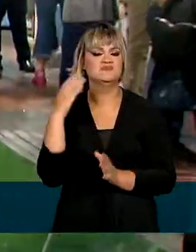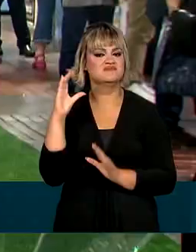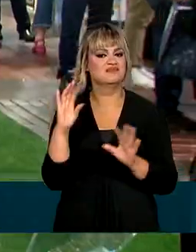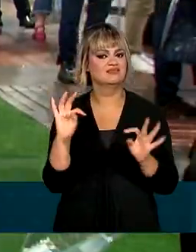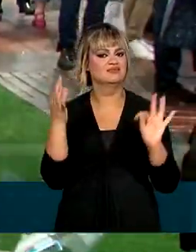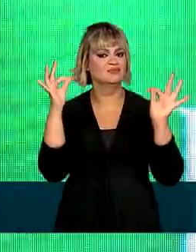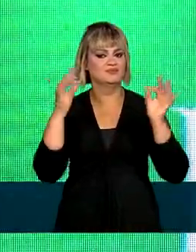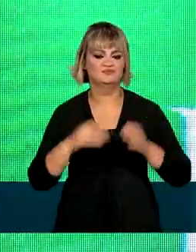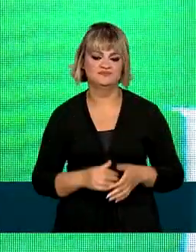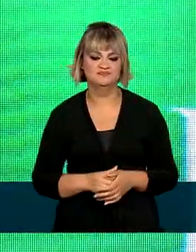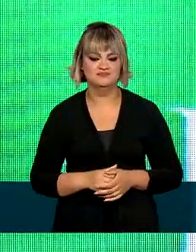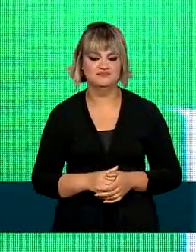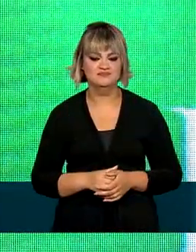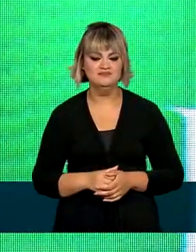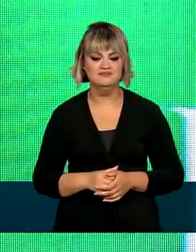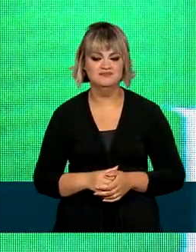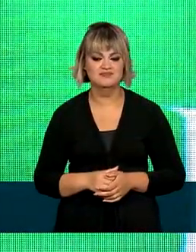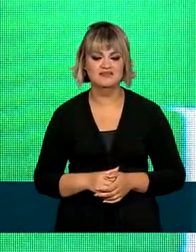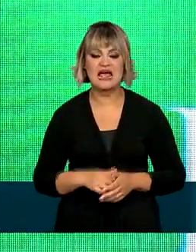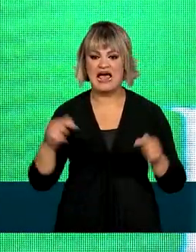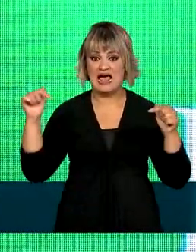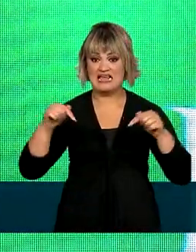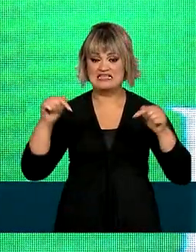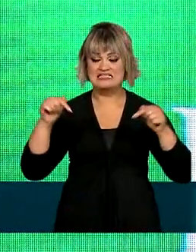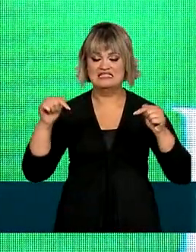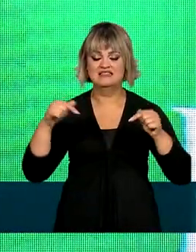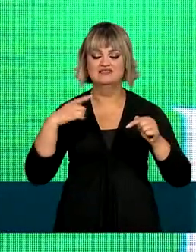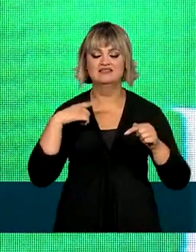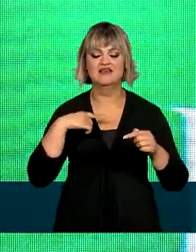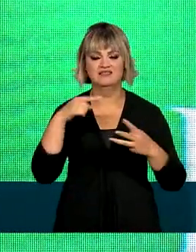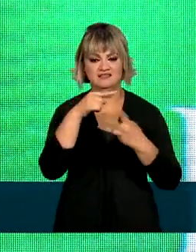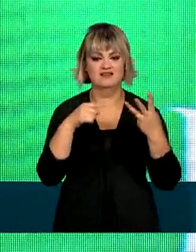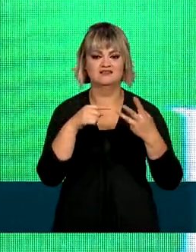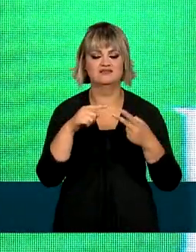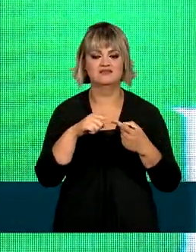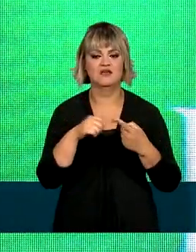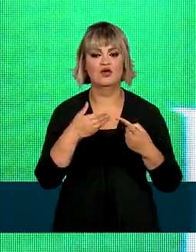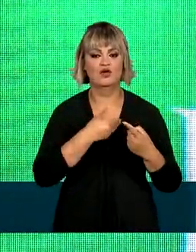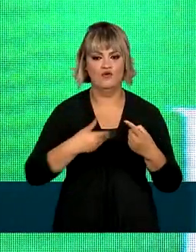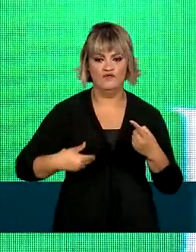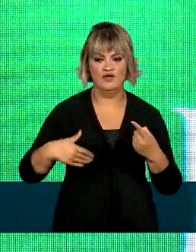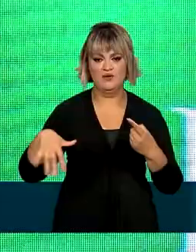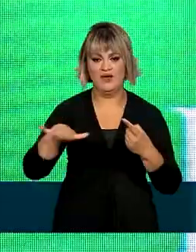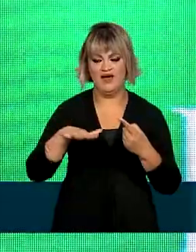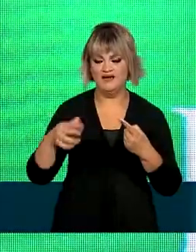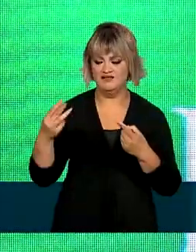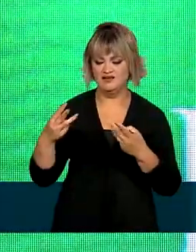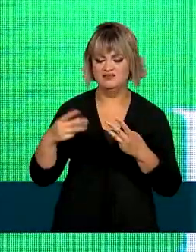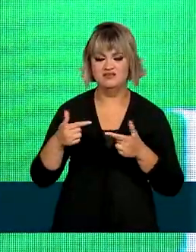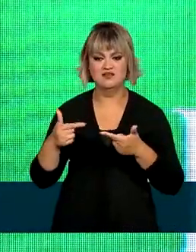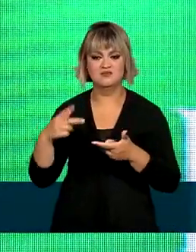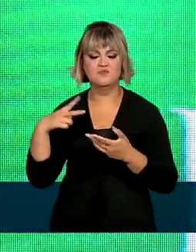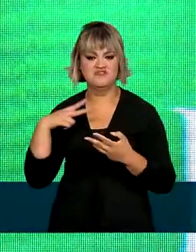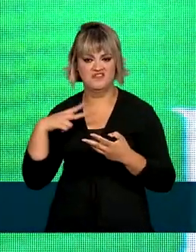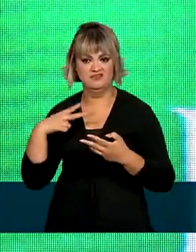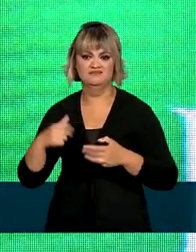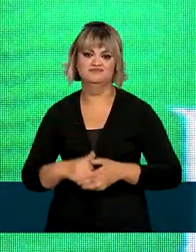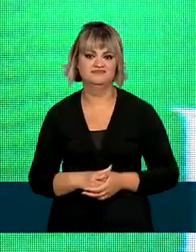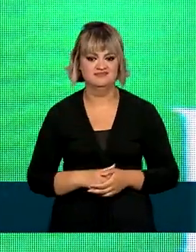Tecnologia. Esse evento reúne uma trilha, governo, terceiro setor e iniciativa privada,